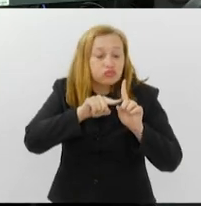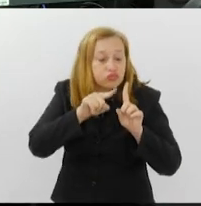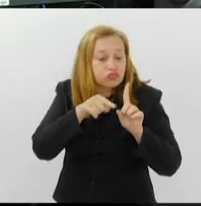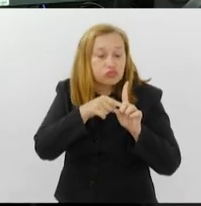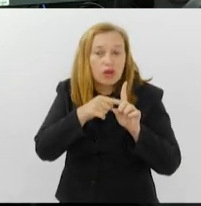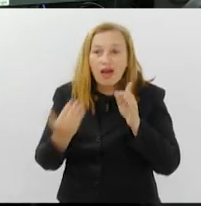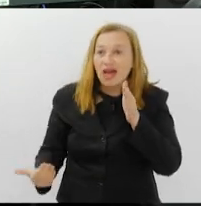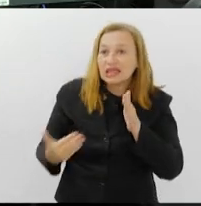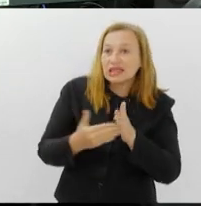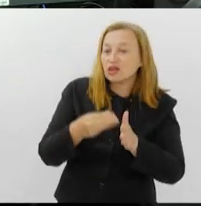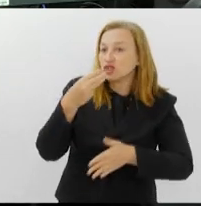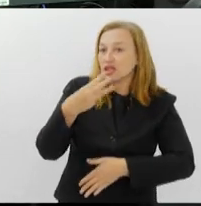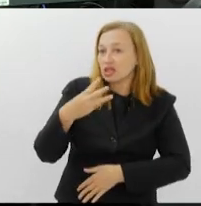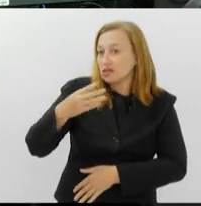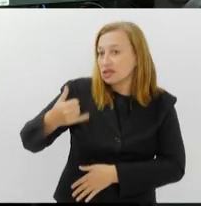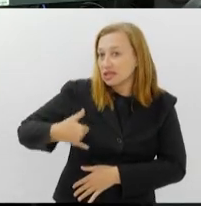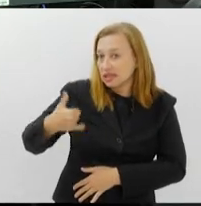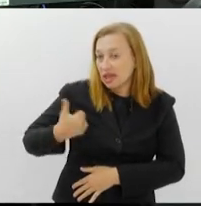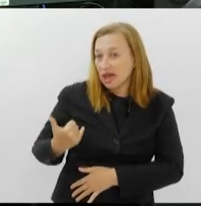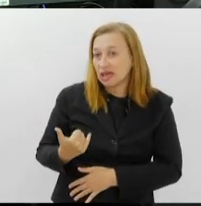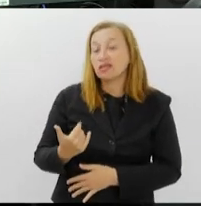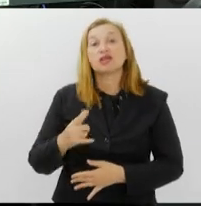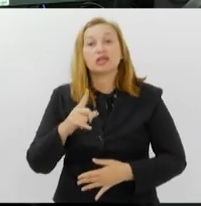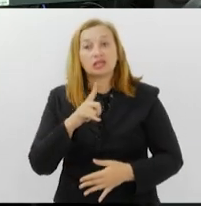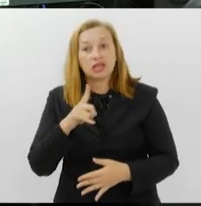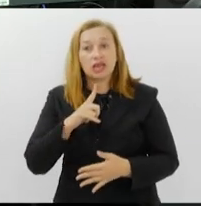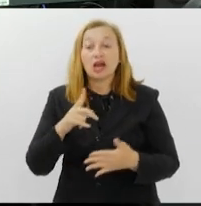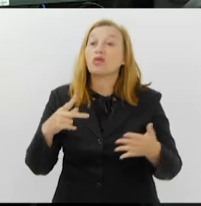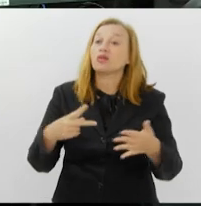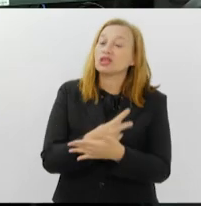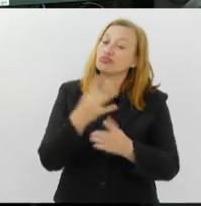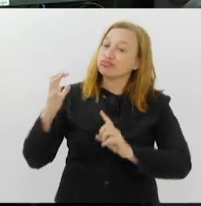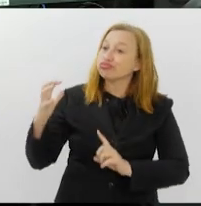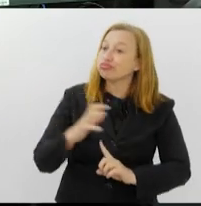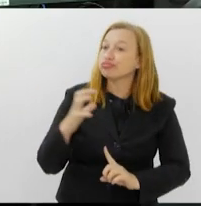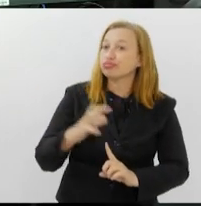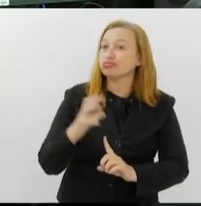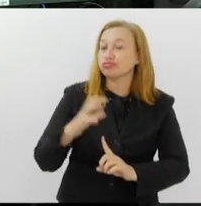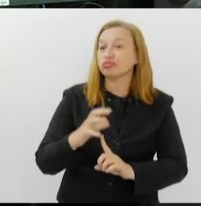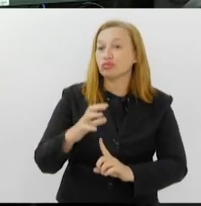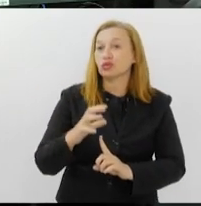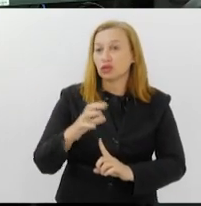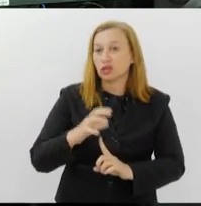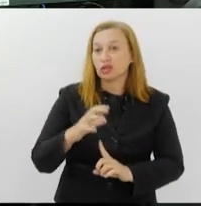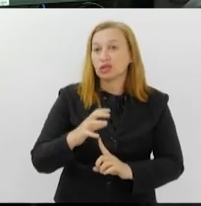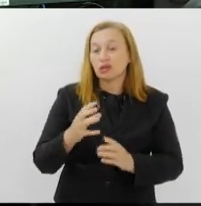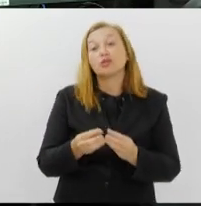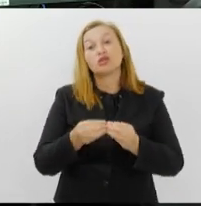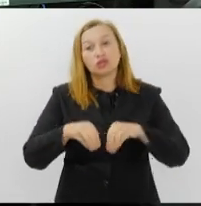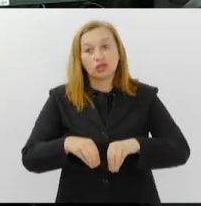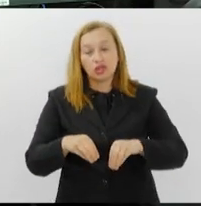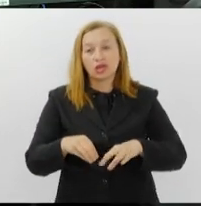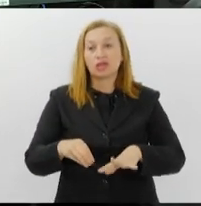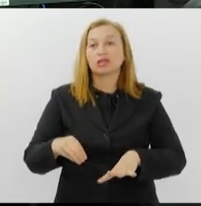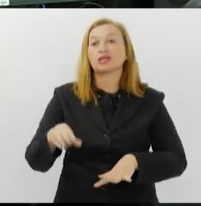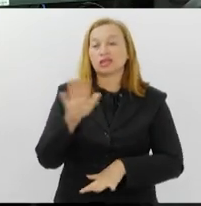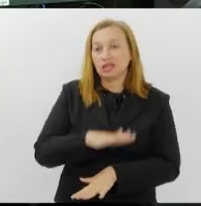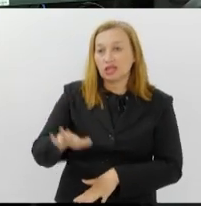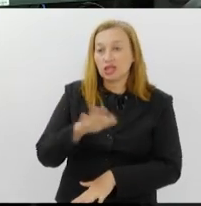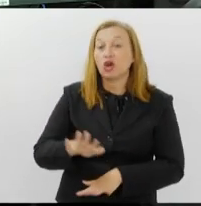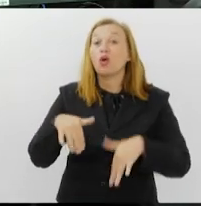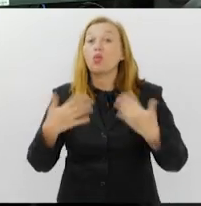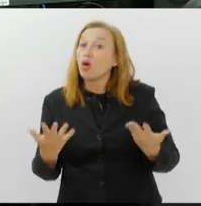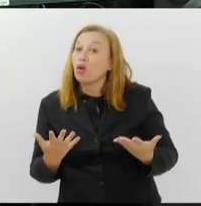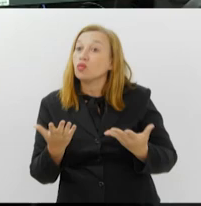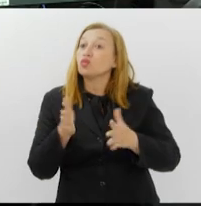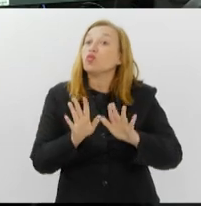os três anos de idade, existem fatores ambientais que influenciam a formação de uma criança. Quais são os cuidados que os pais